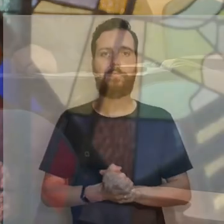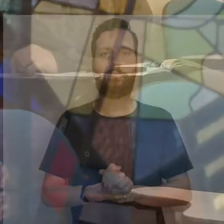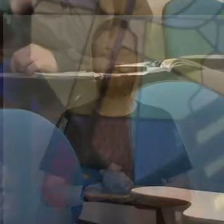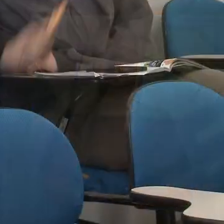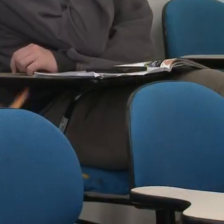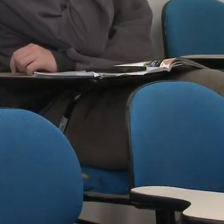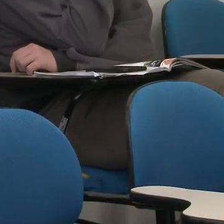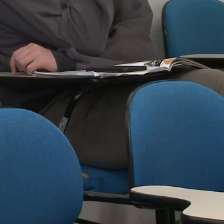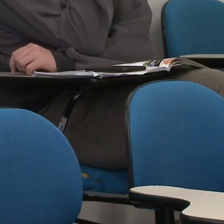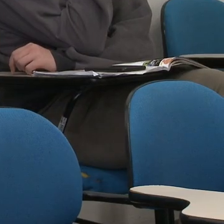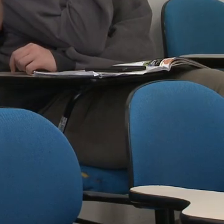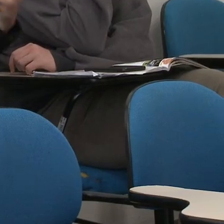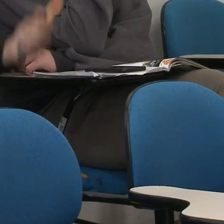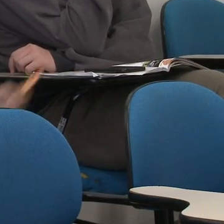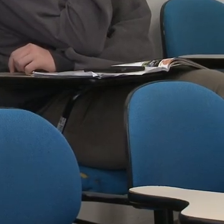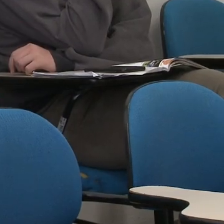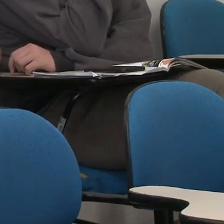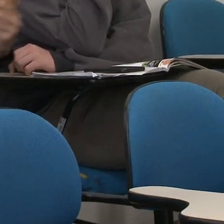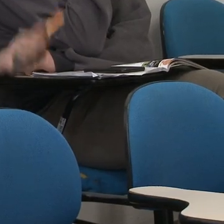bem dada.